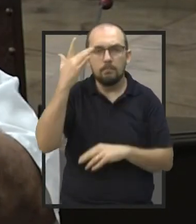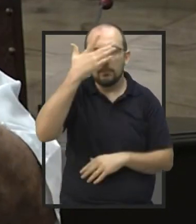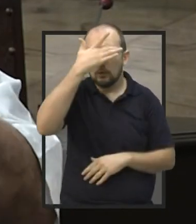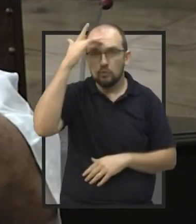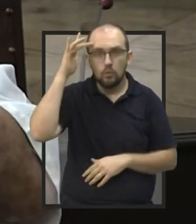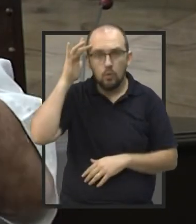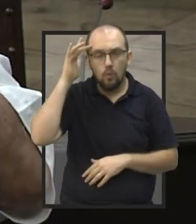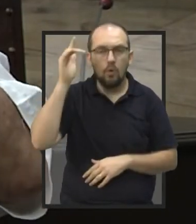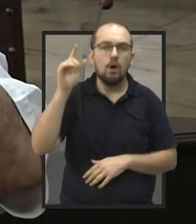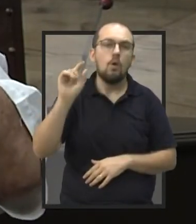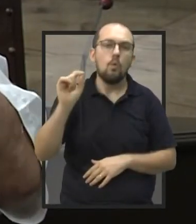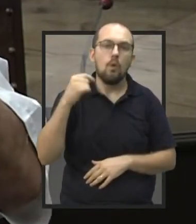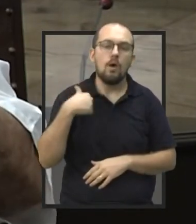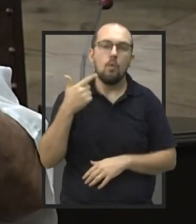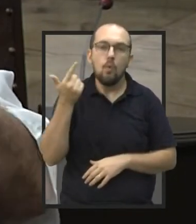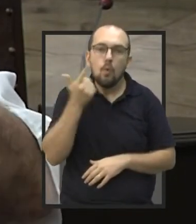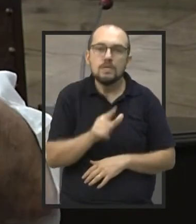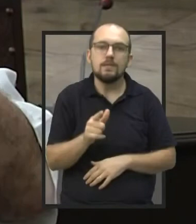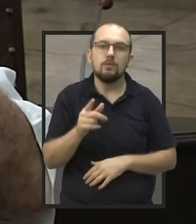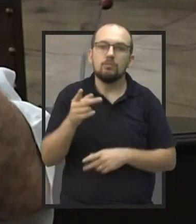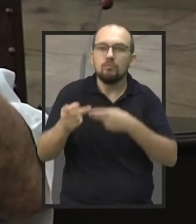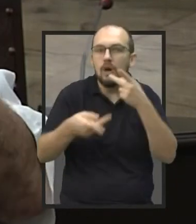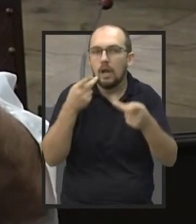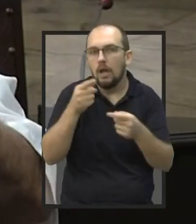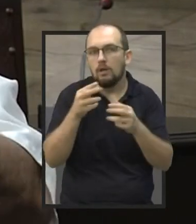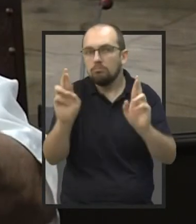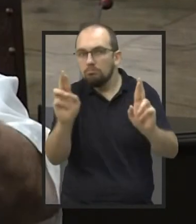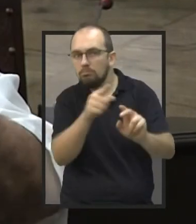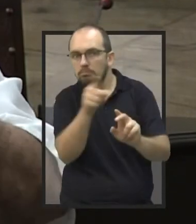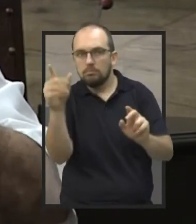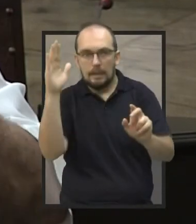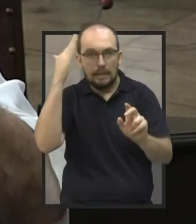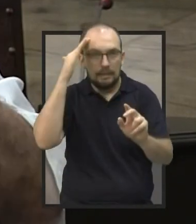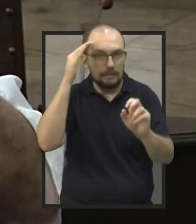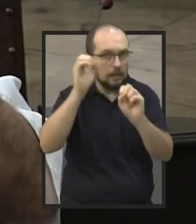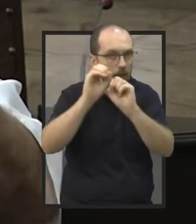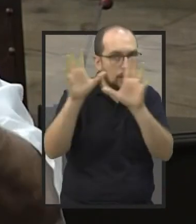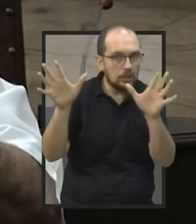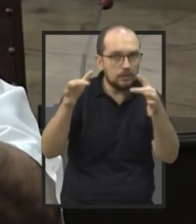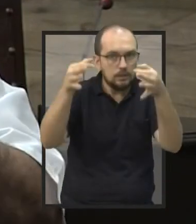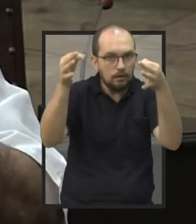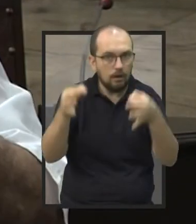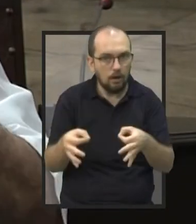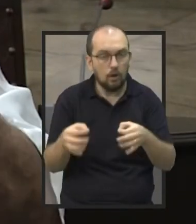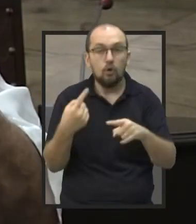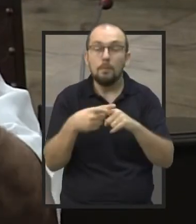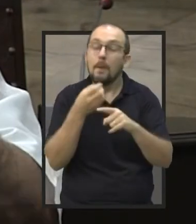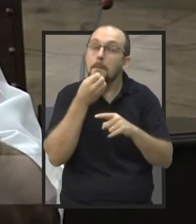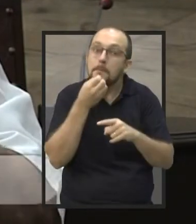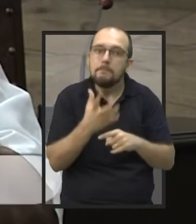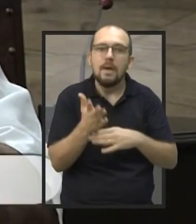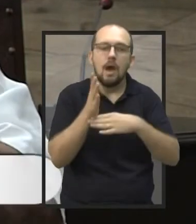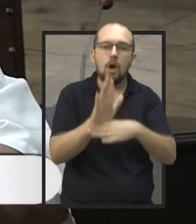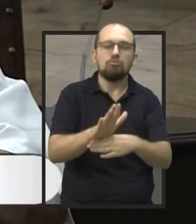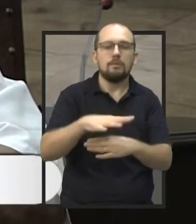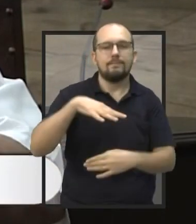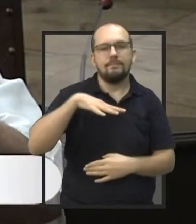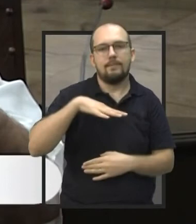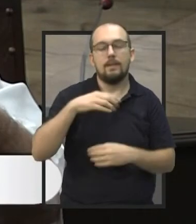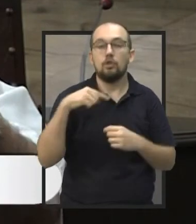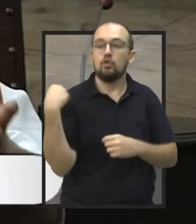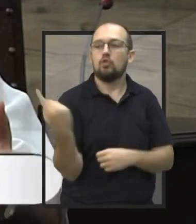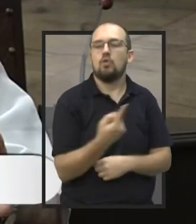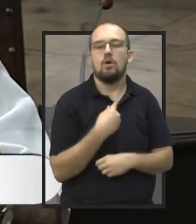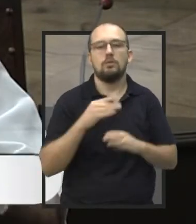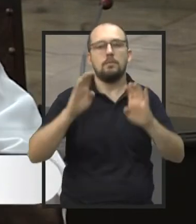que eu consigo falar aqui, as pessoas consigam entender que isso é para o bem da cidade, para o nosso bem, para o